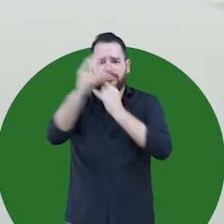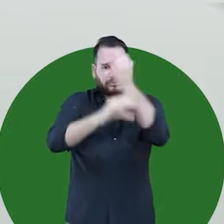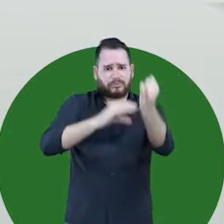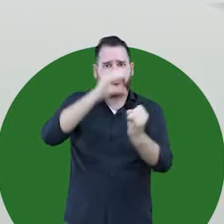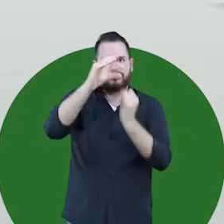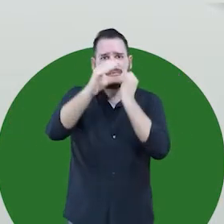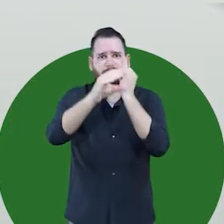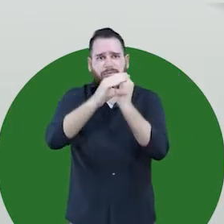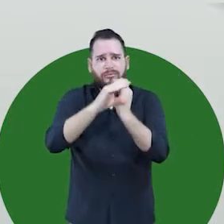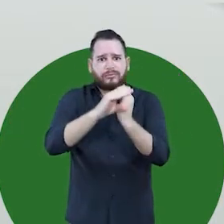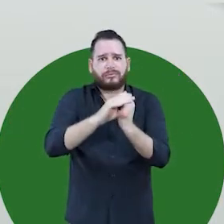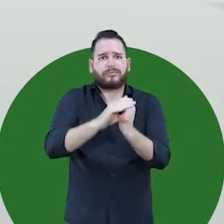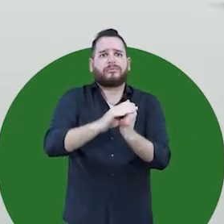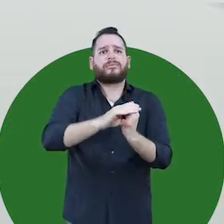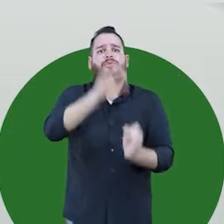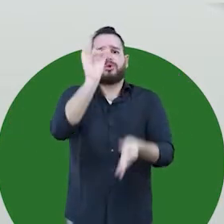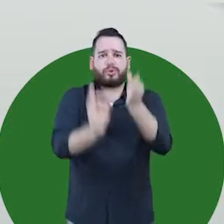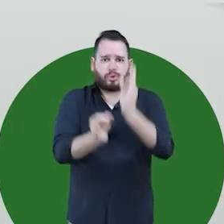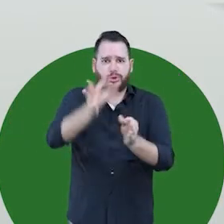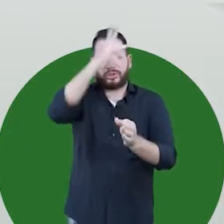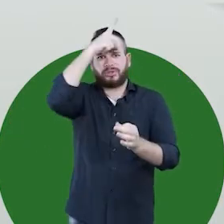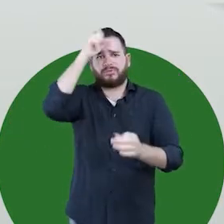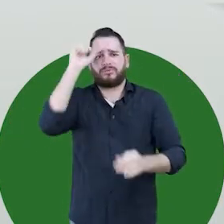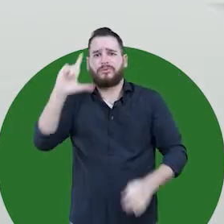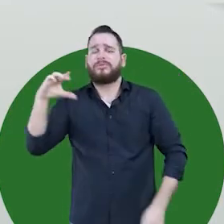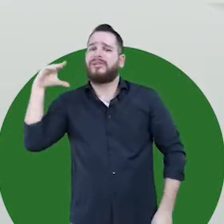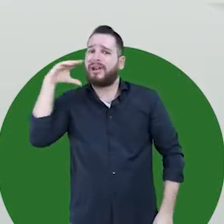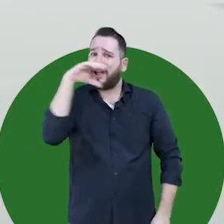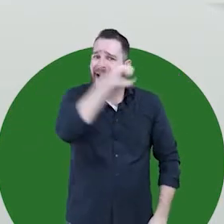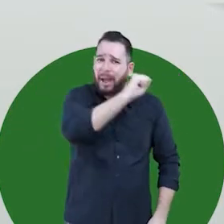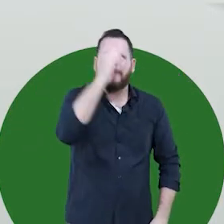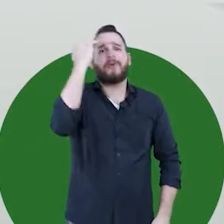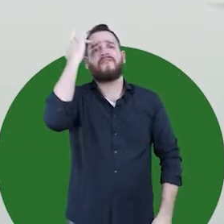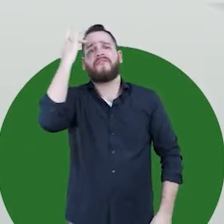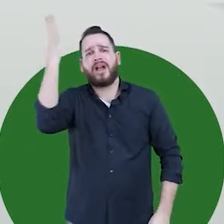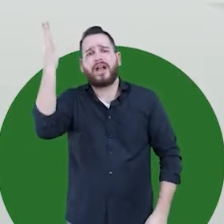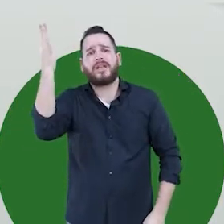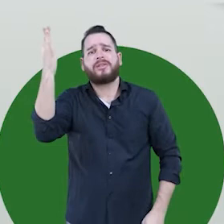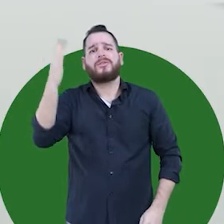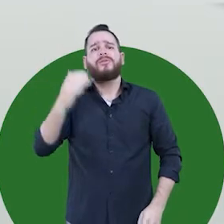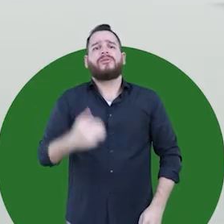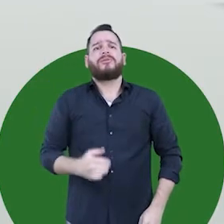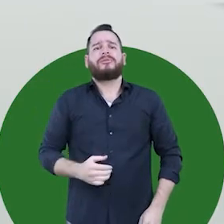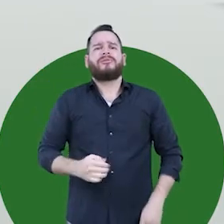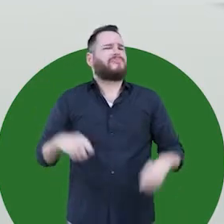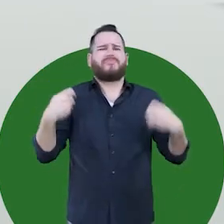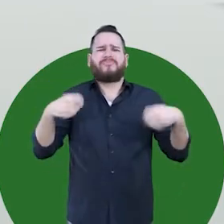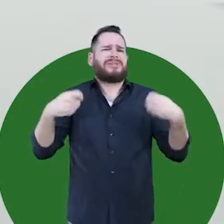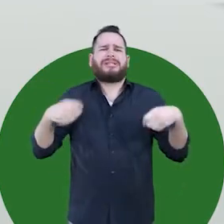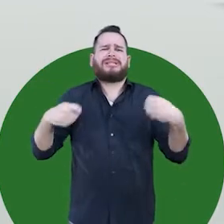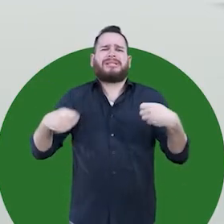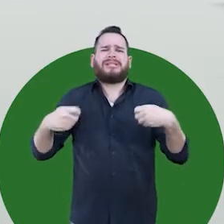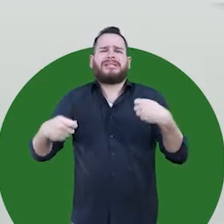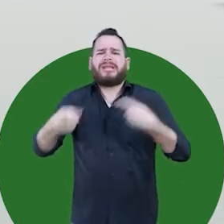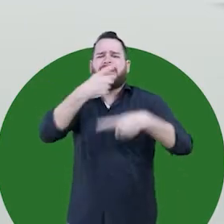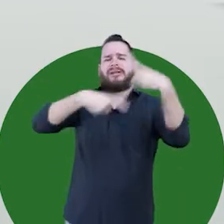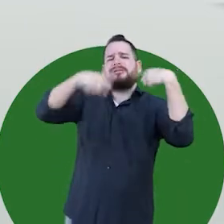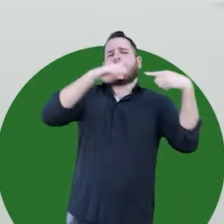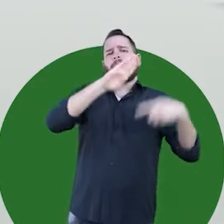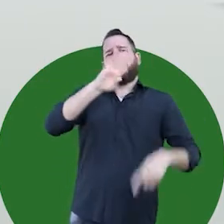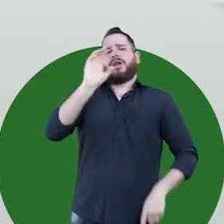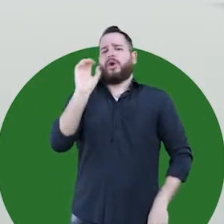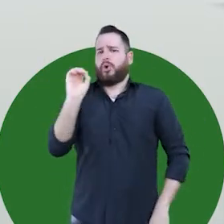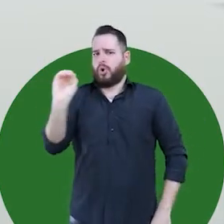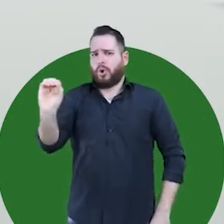site do Tribunal de Justiça de Mato Grosso do Sul, de forma rápida e fácil, sem a necessidade de um boletim de